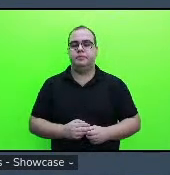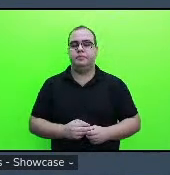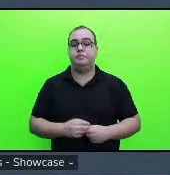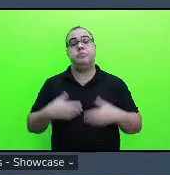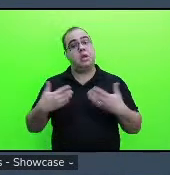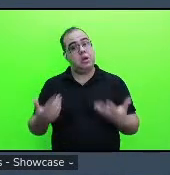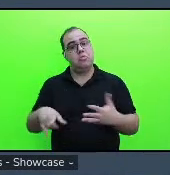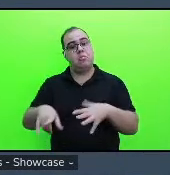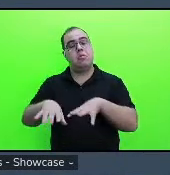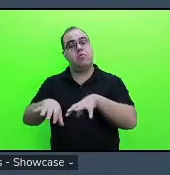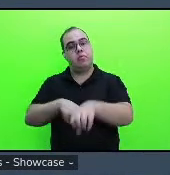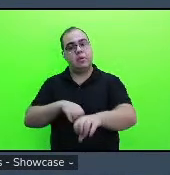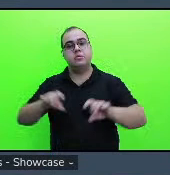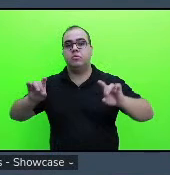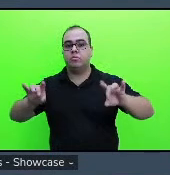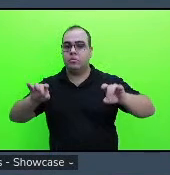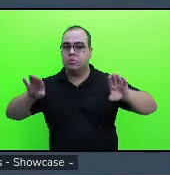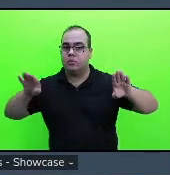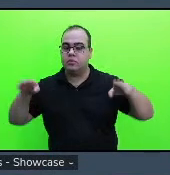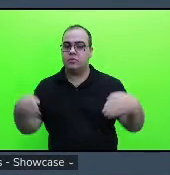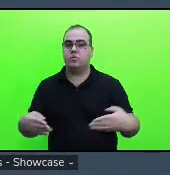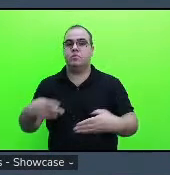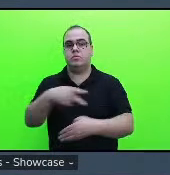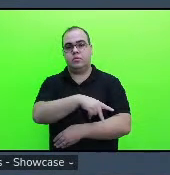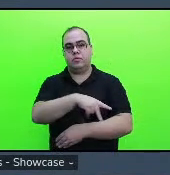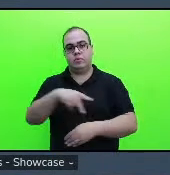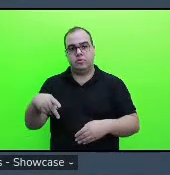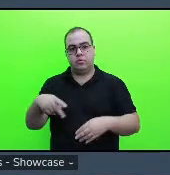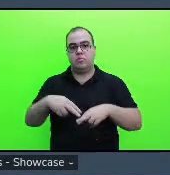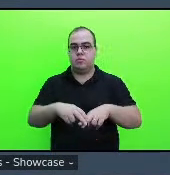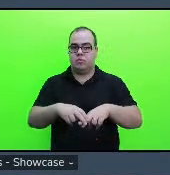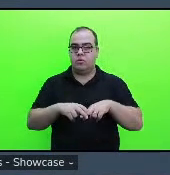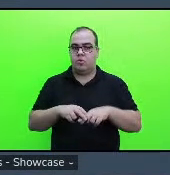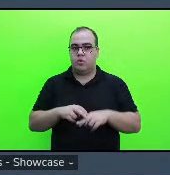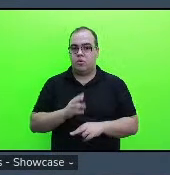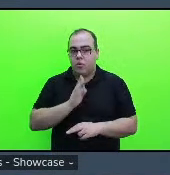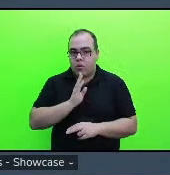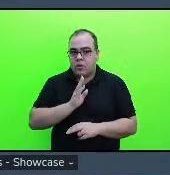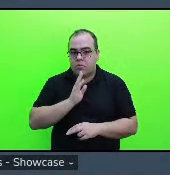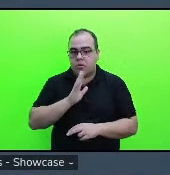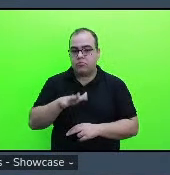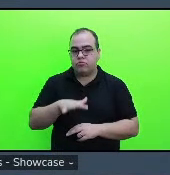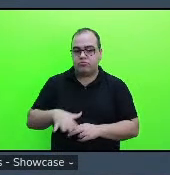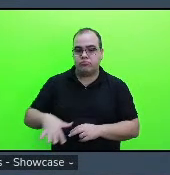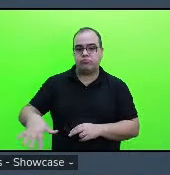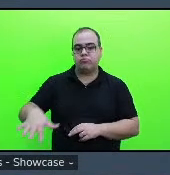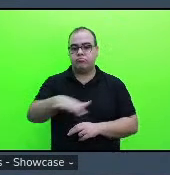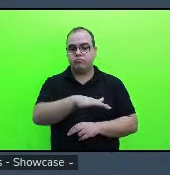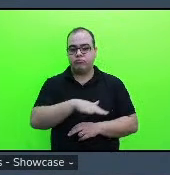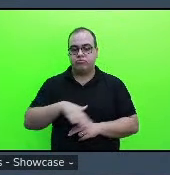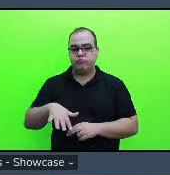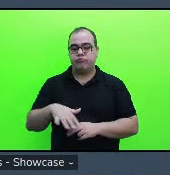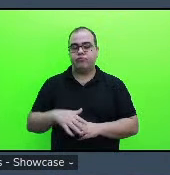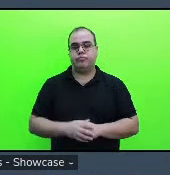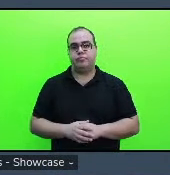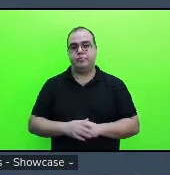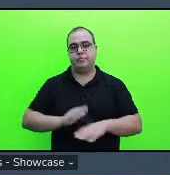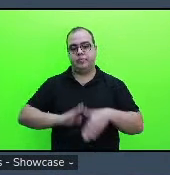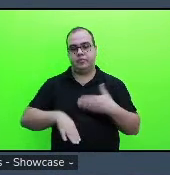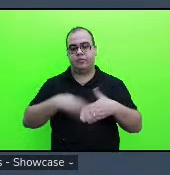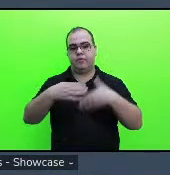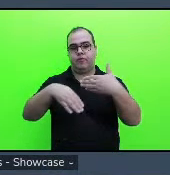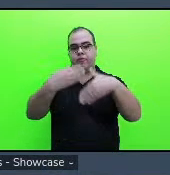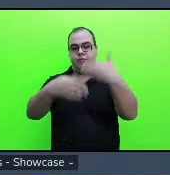específica dos professores em relação ao conhecimento que envolve a música e esse desenvolvimento da linguagem